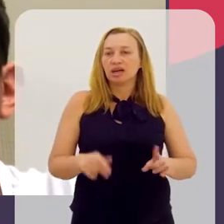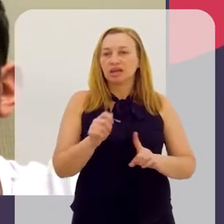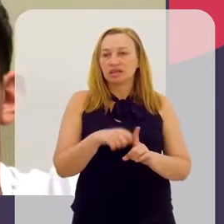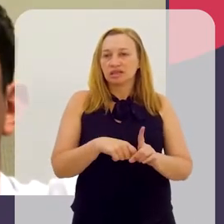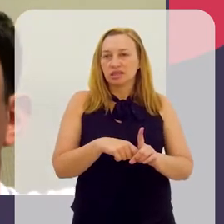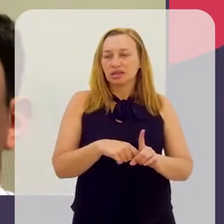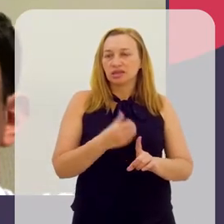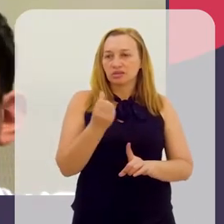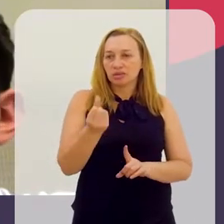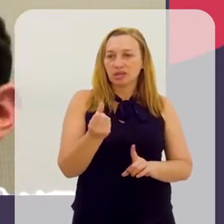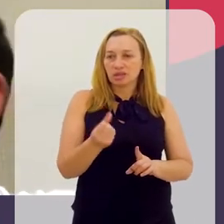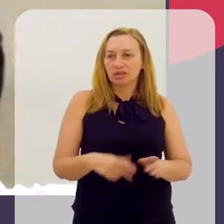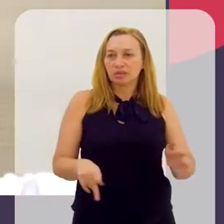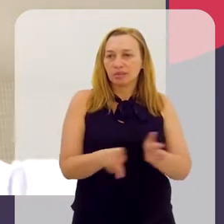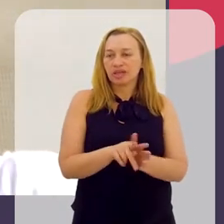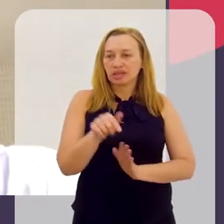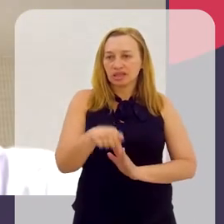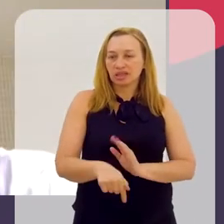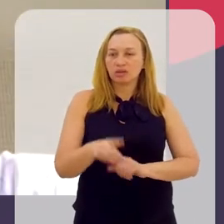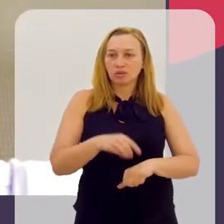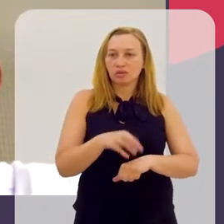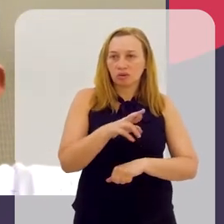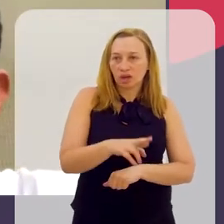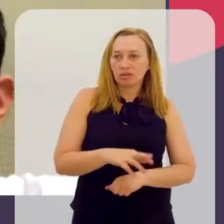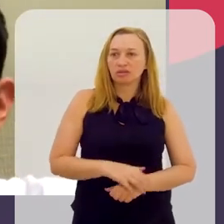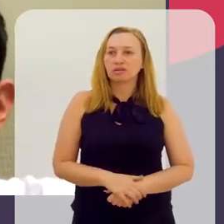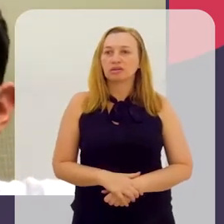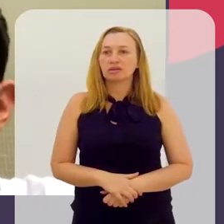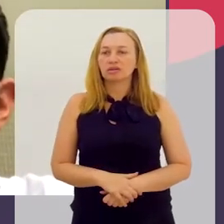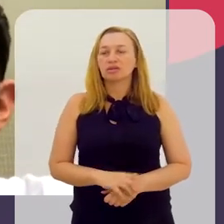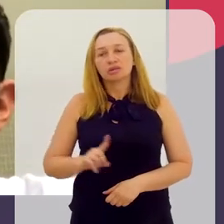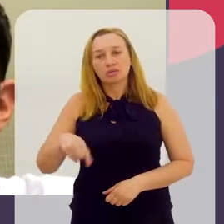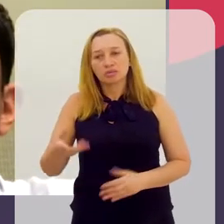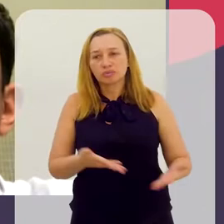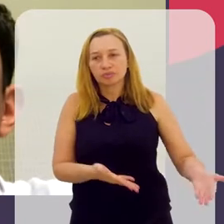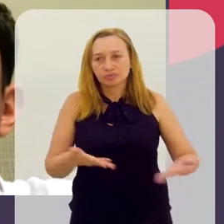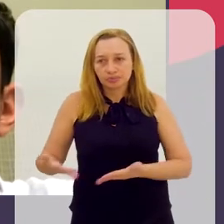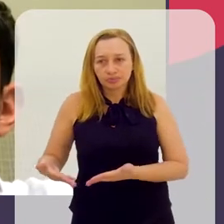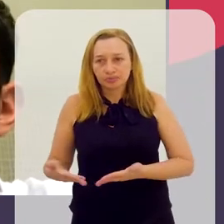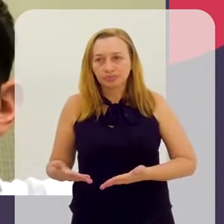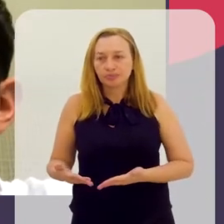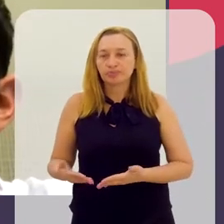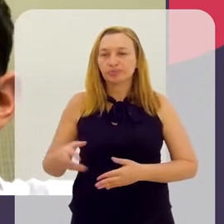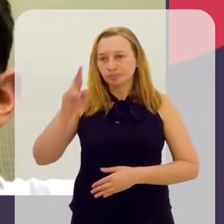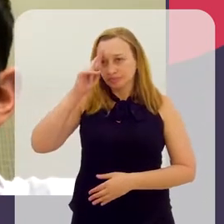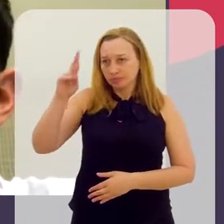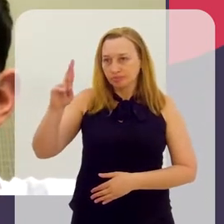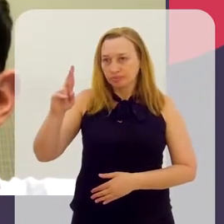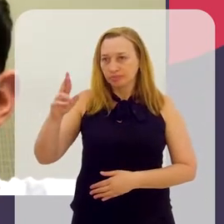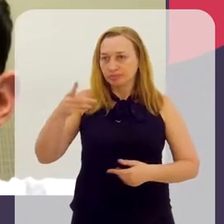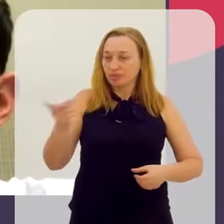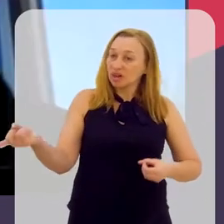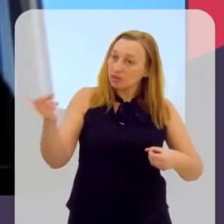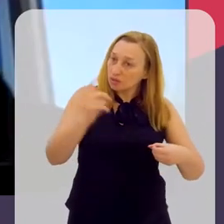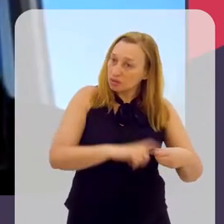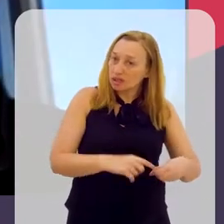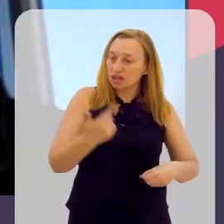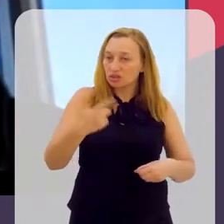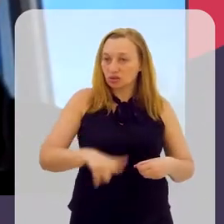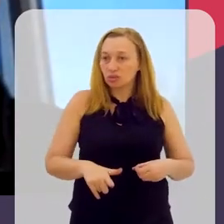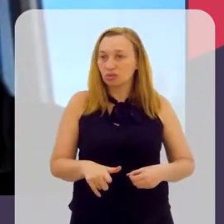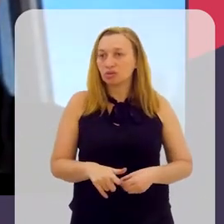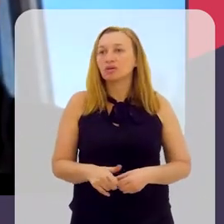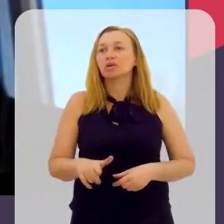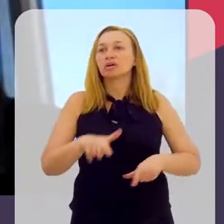fazendo parte do doutorado aqui. E depois fui convidado pelo meu chefe para poder voltar,